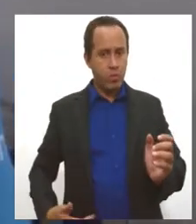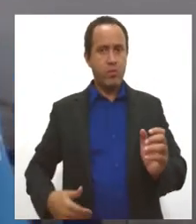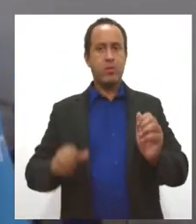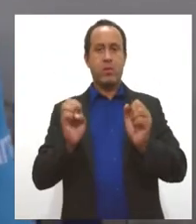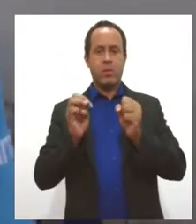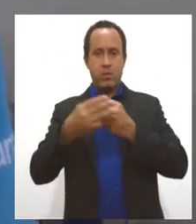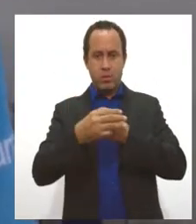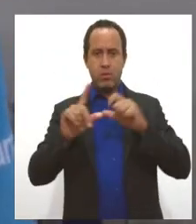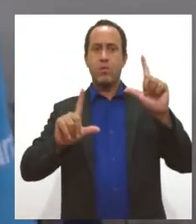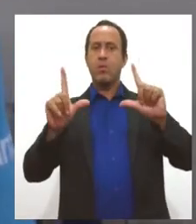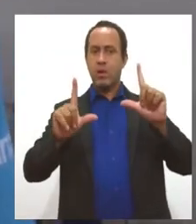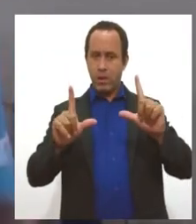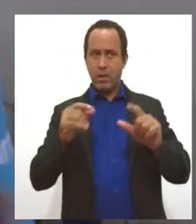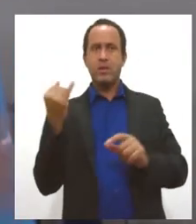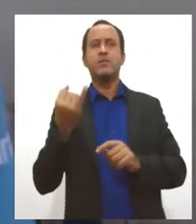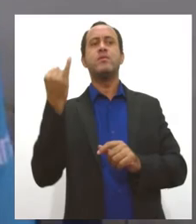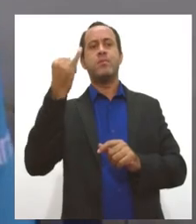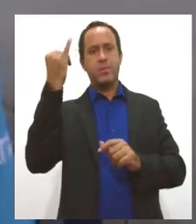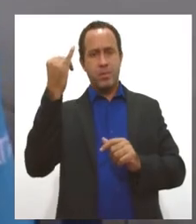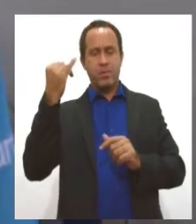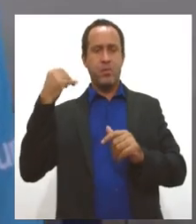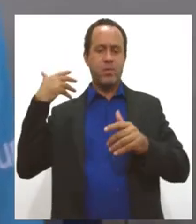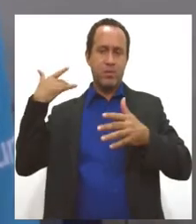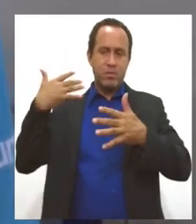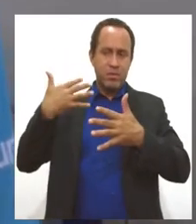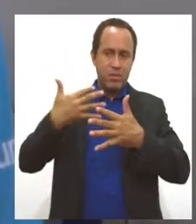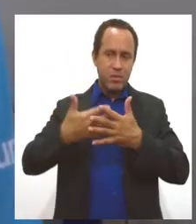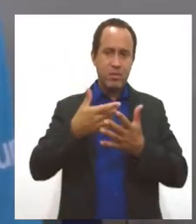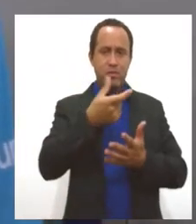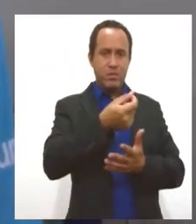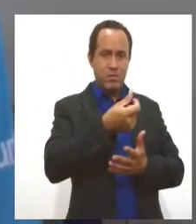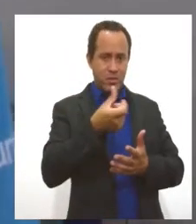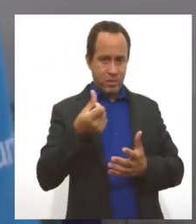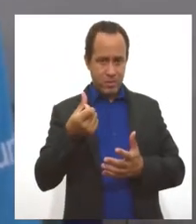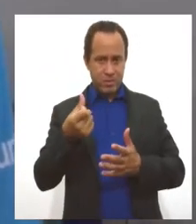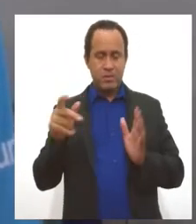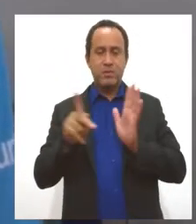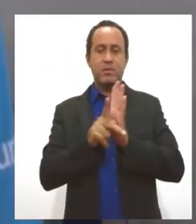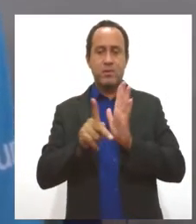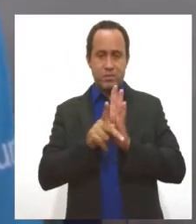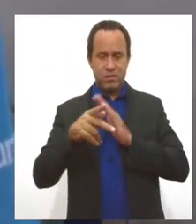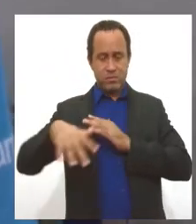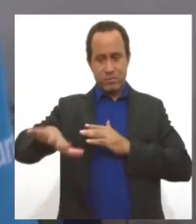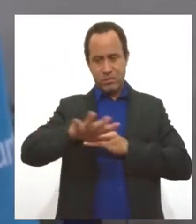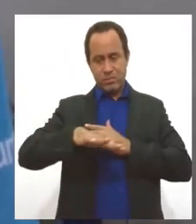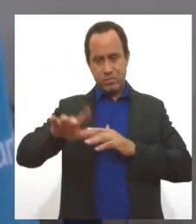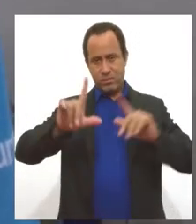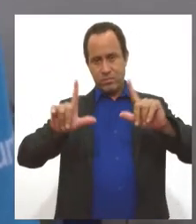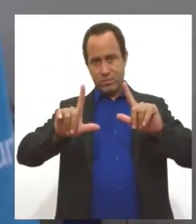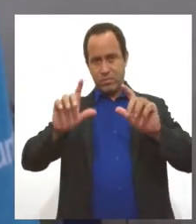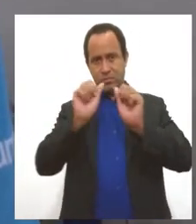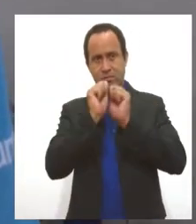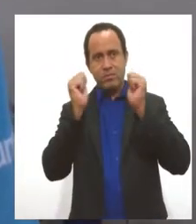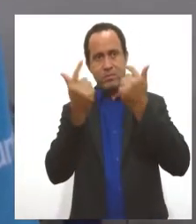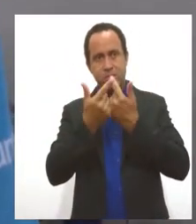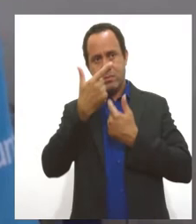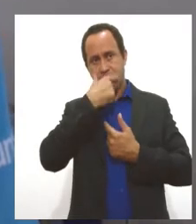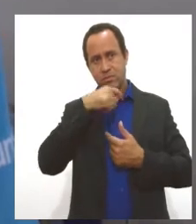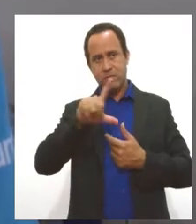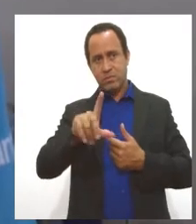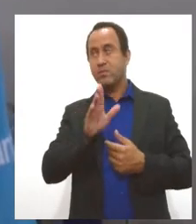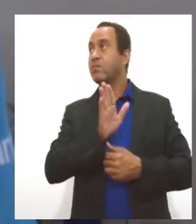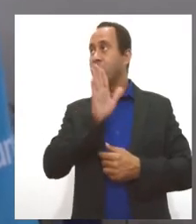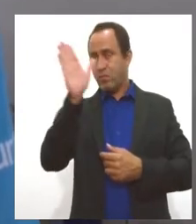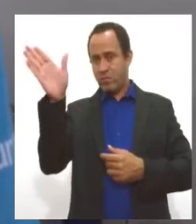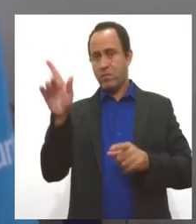teve momentos importantes ao longo de, desde 2016, com a própria Lese, com a atividade. O presidente da Assembleia esteve participando